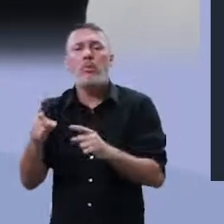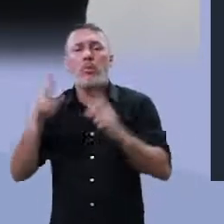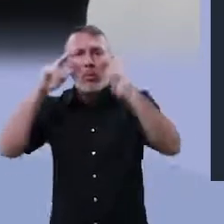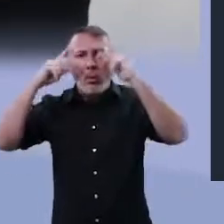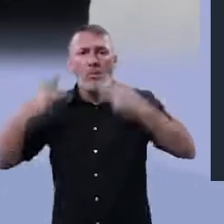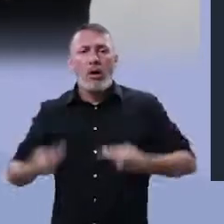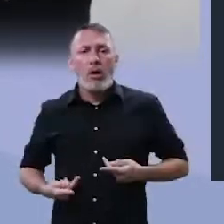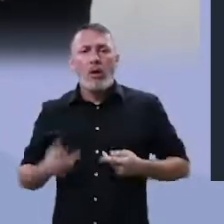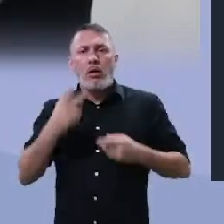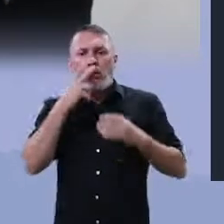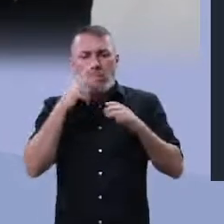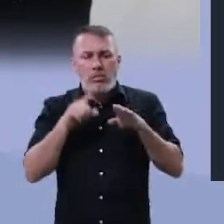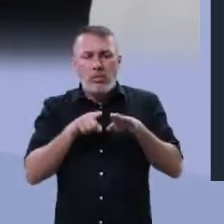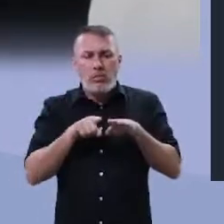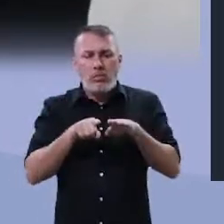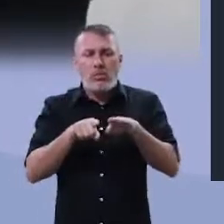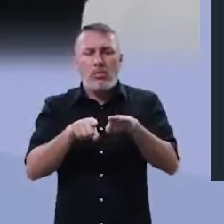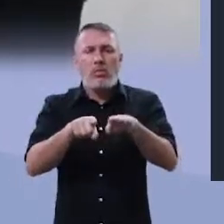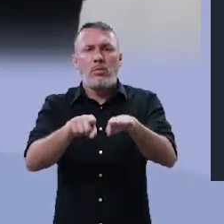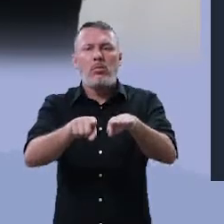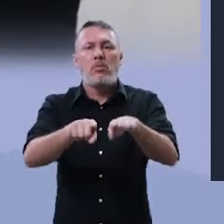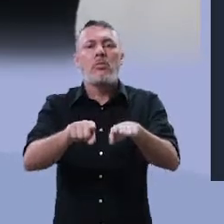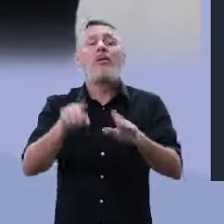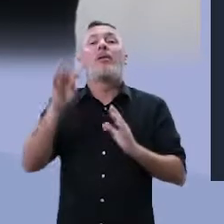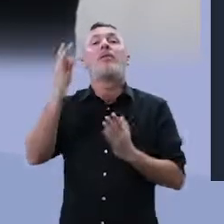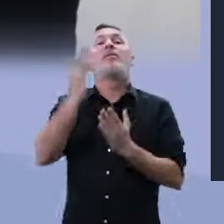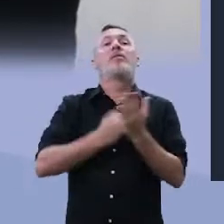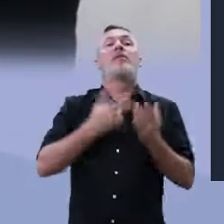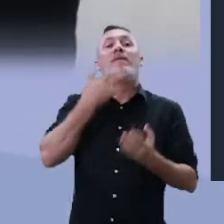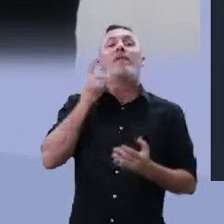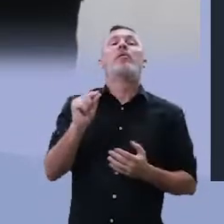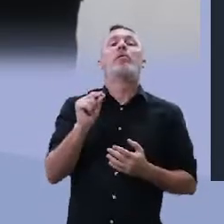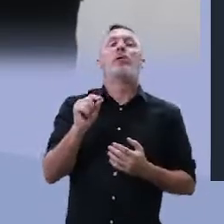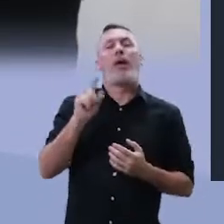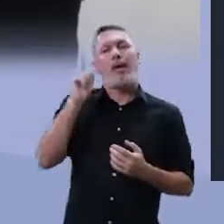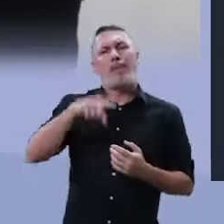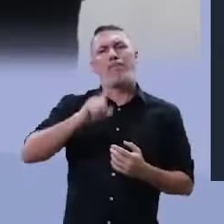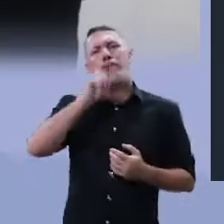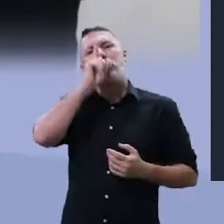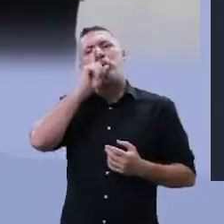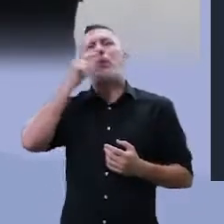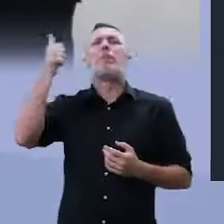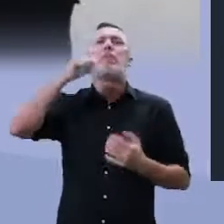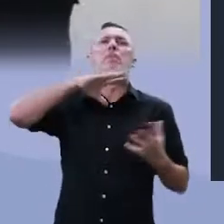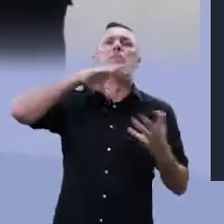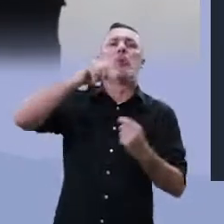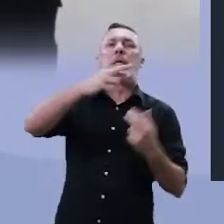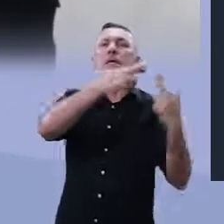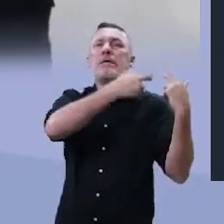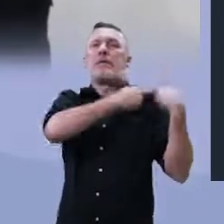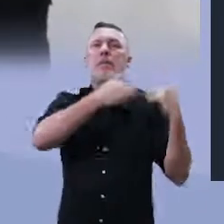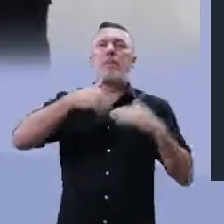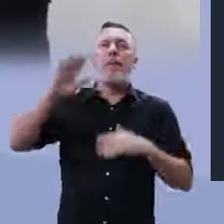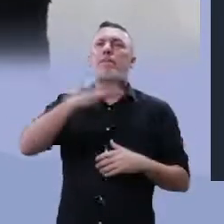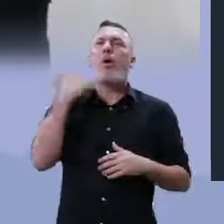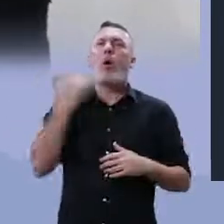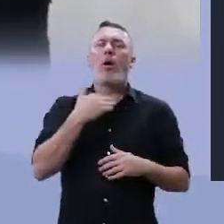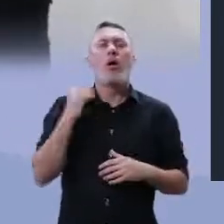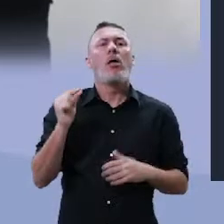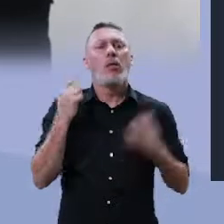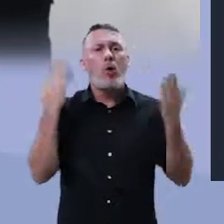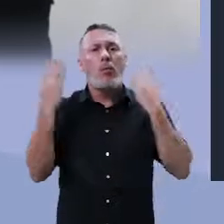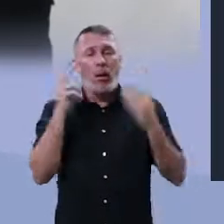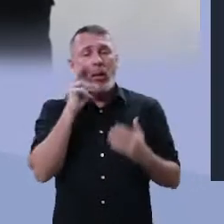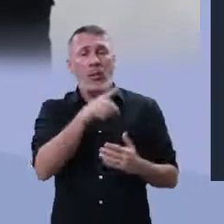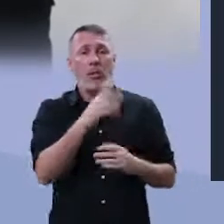responsável por milhões de mortes ao ano. E o tubarão branco está lá tranquilamente nadando